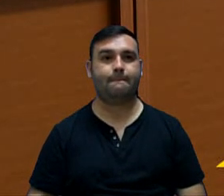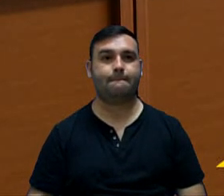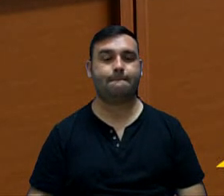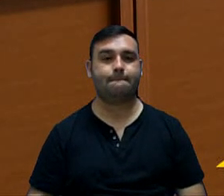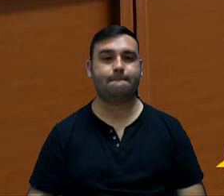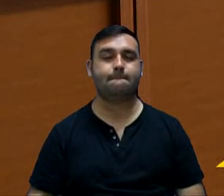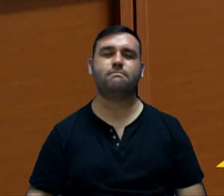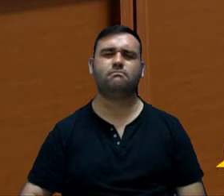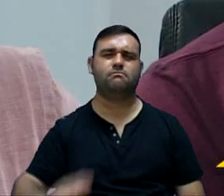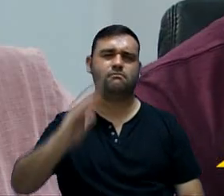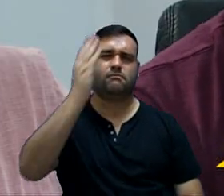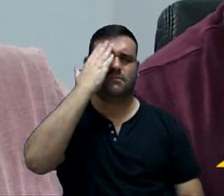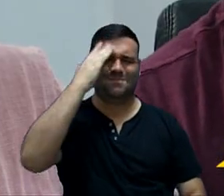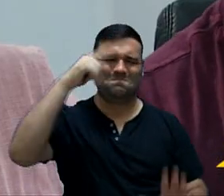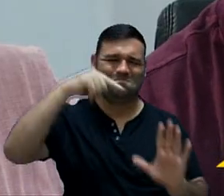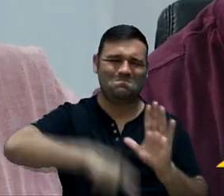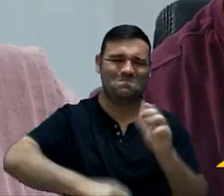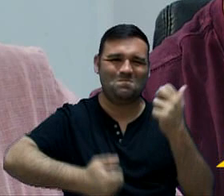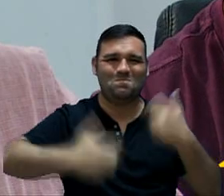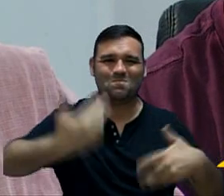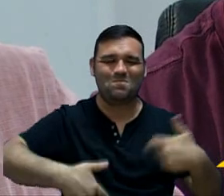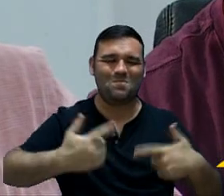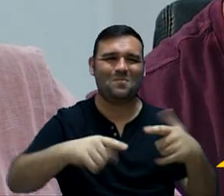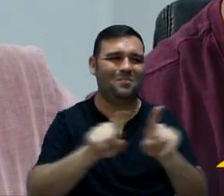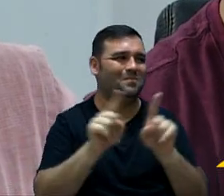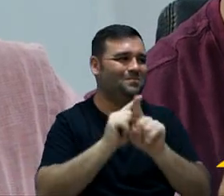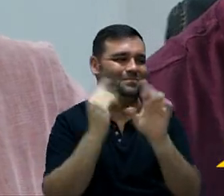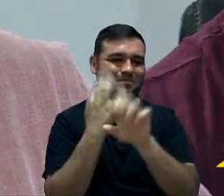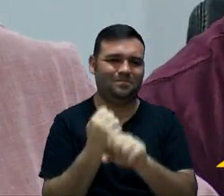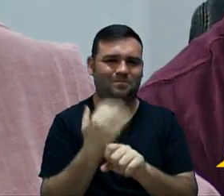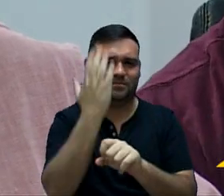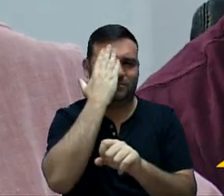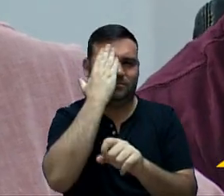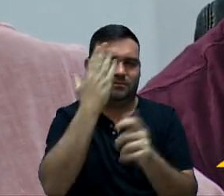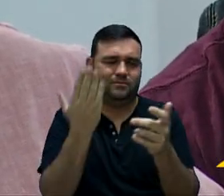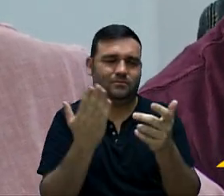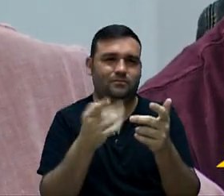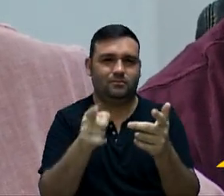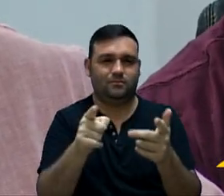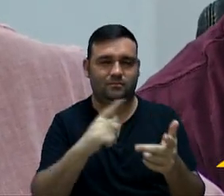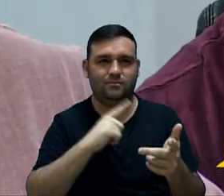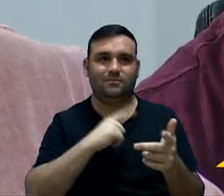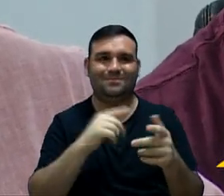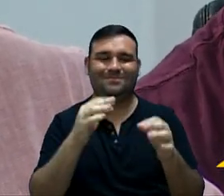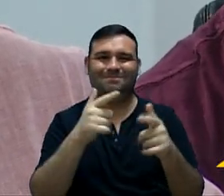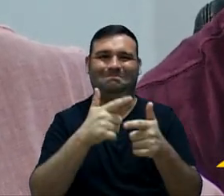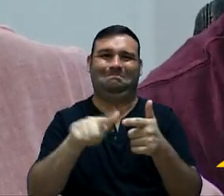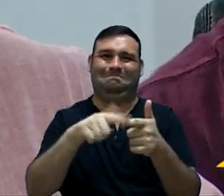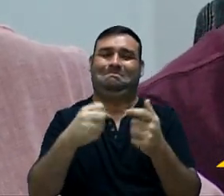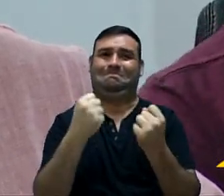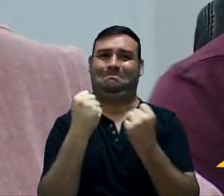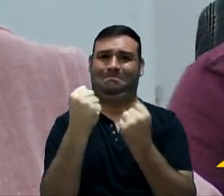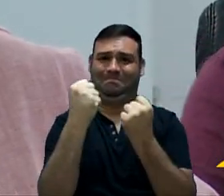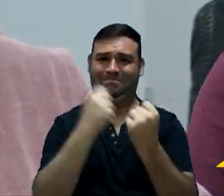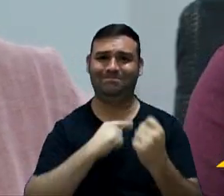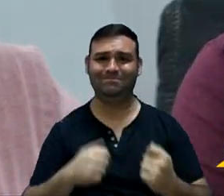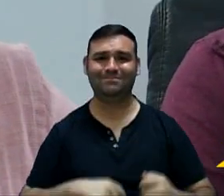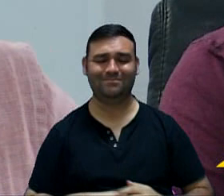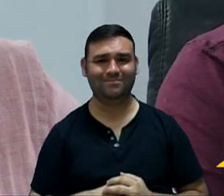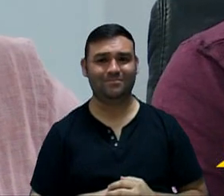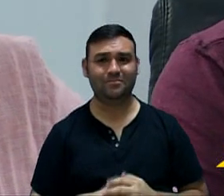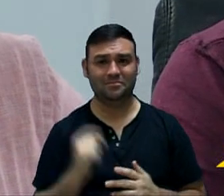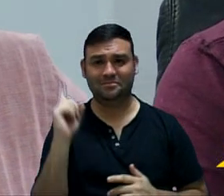Sei que é muito complexo esse negócio de orçamento, muito difícil. Vítalo, está com um rojão na mão. Sem dúvida.